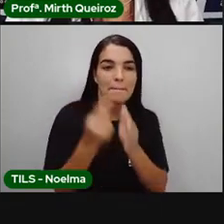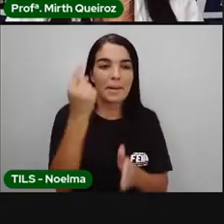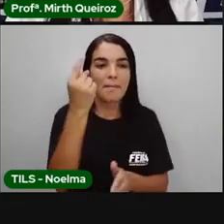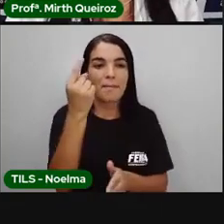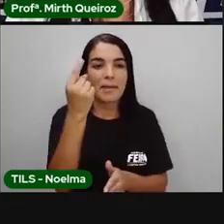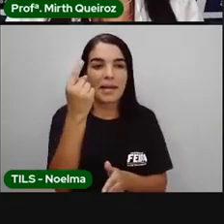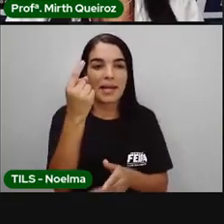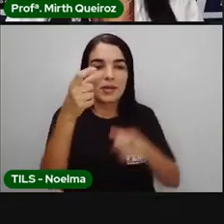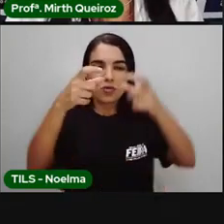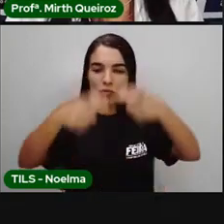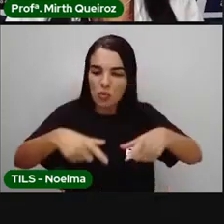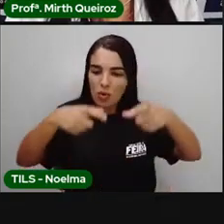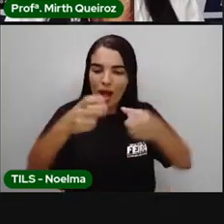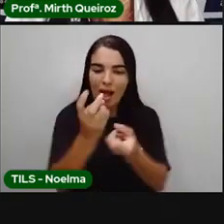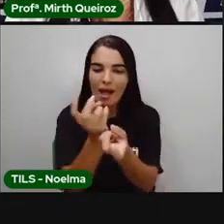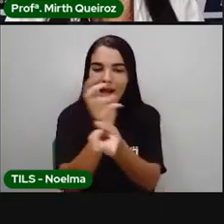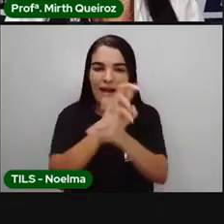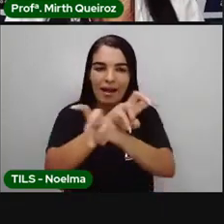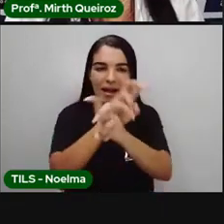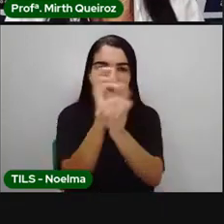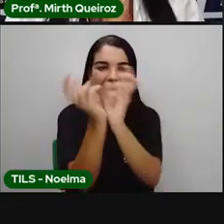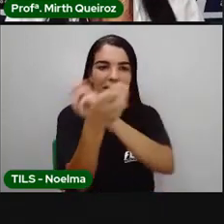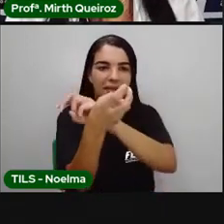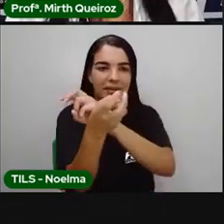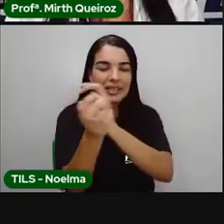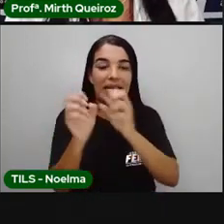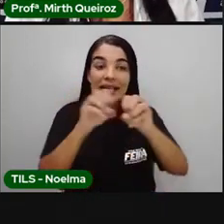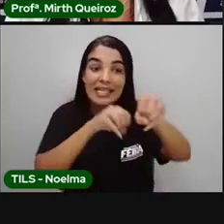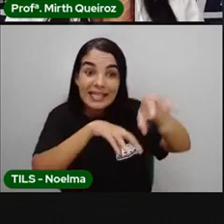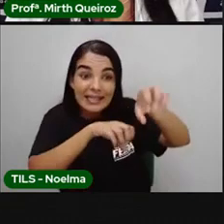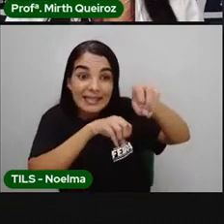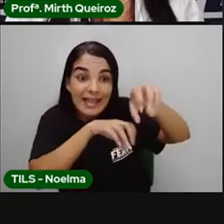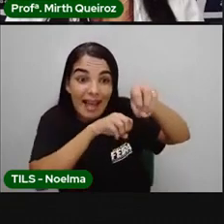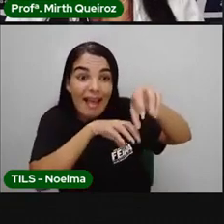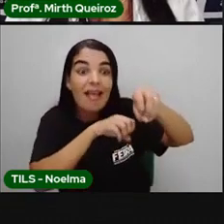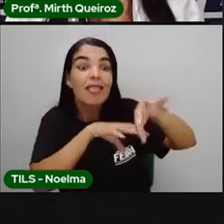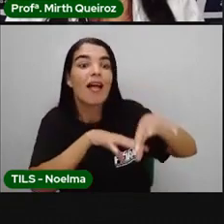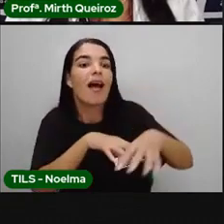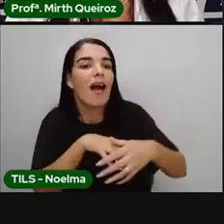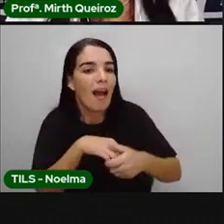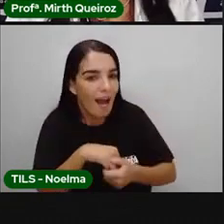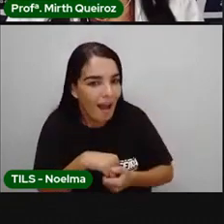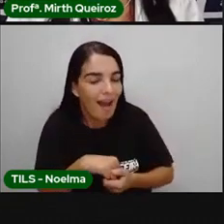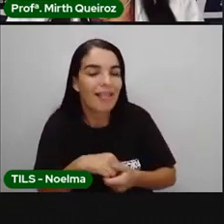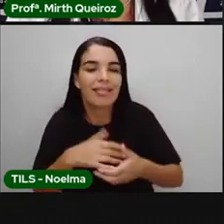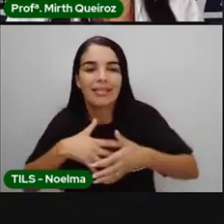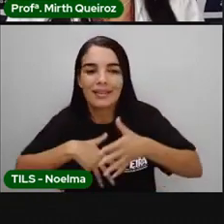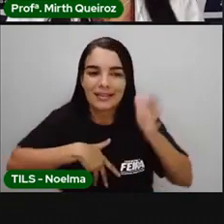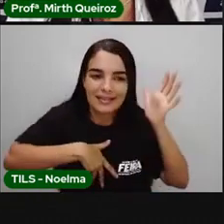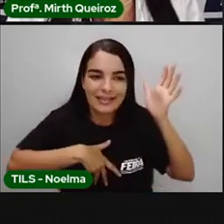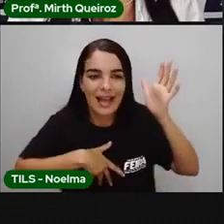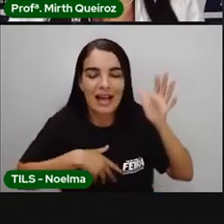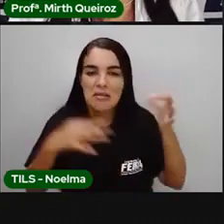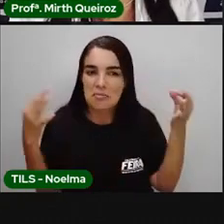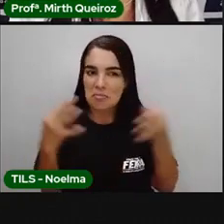especializada em capoeira regional. No tempo ainda em que a capoeira era reprimida, era proibida, né?